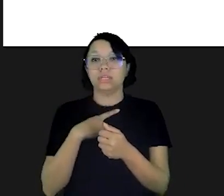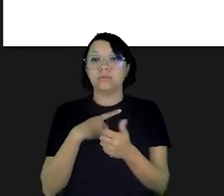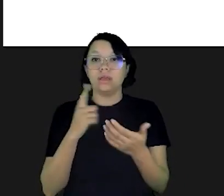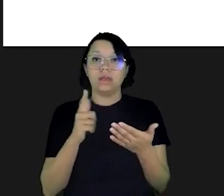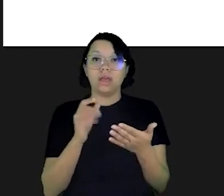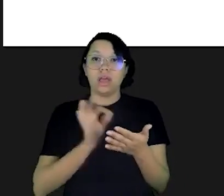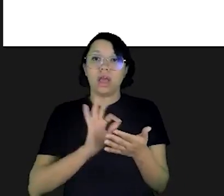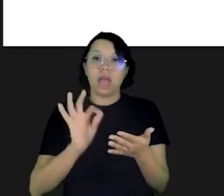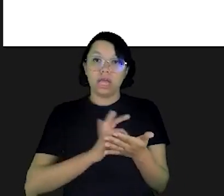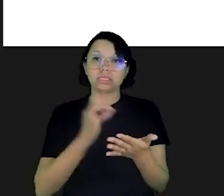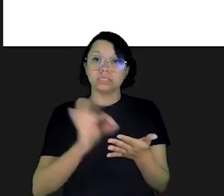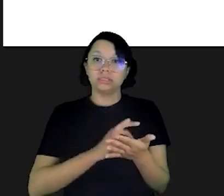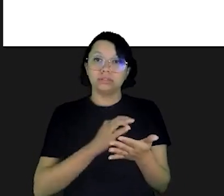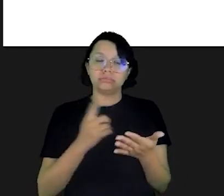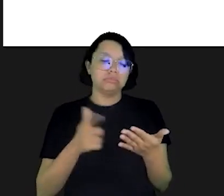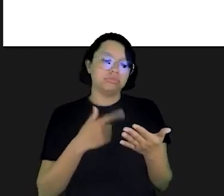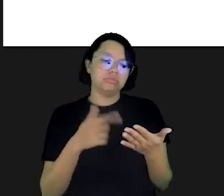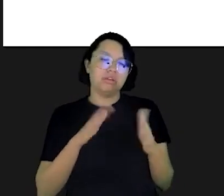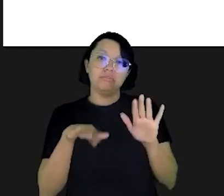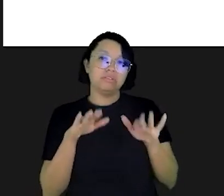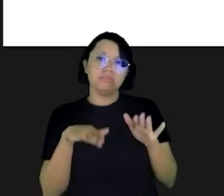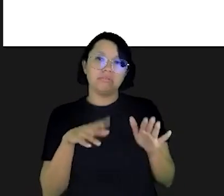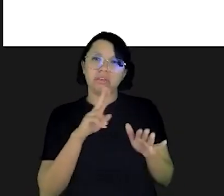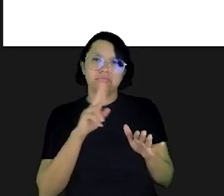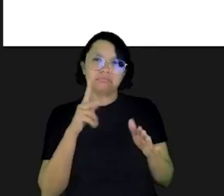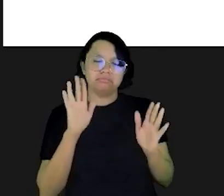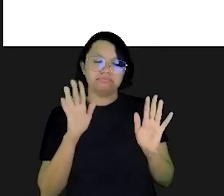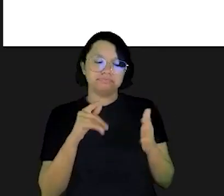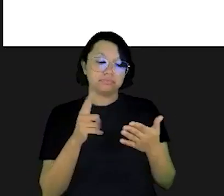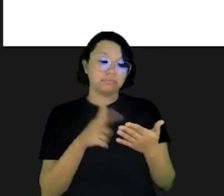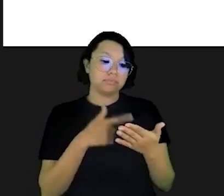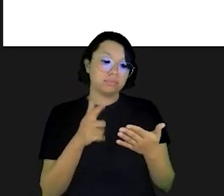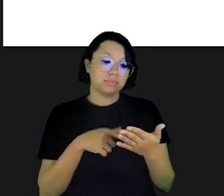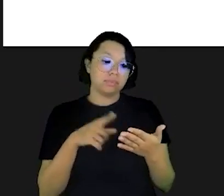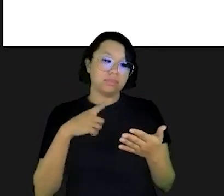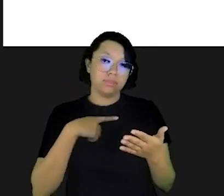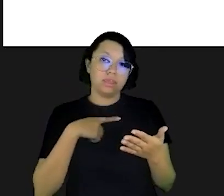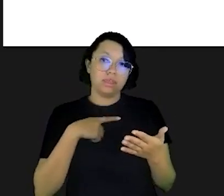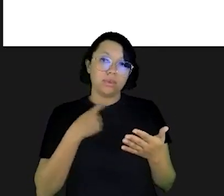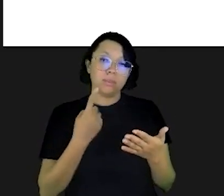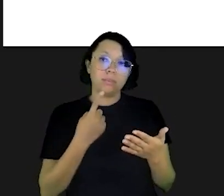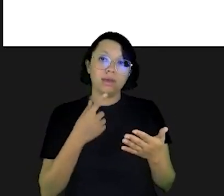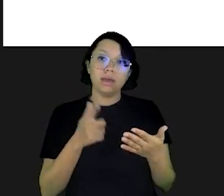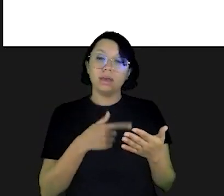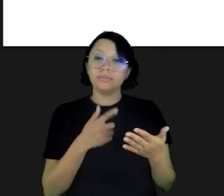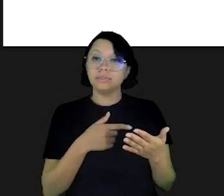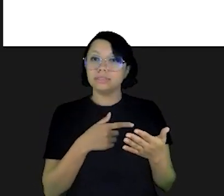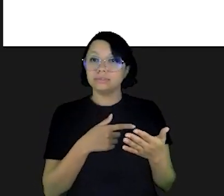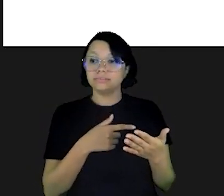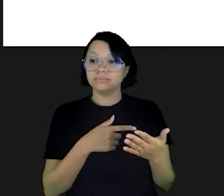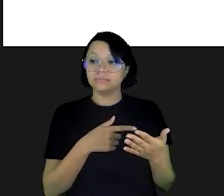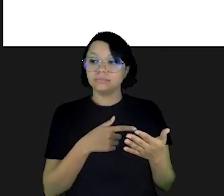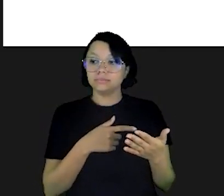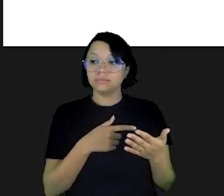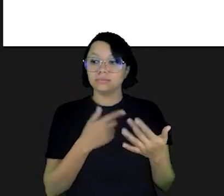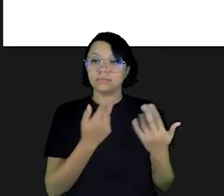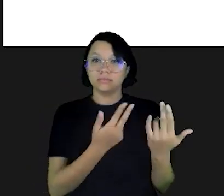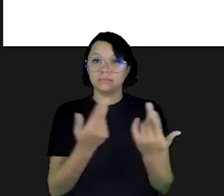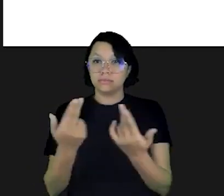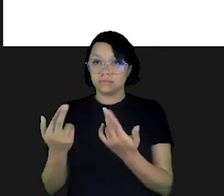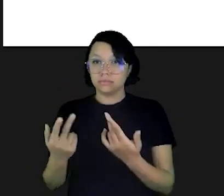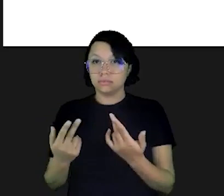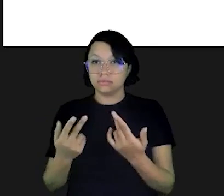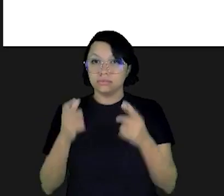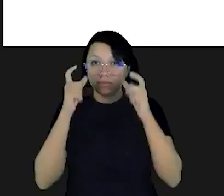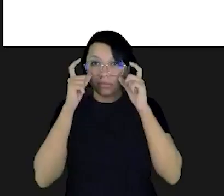em que ele dizia olha eu tenho aqui assinatura de uma revista uma revista qualquer que seja lida ou interesse é possível que vocês tenham uma